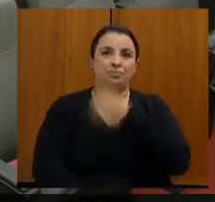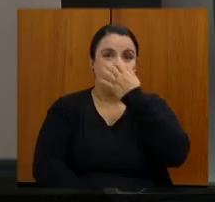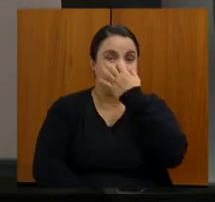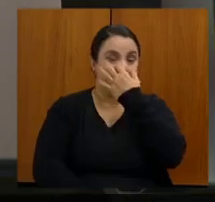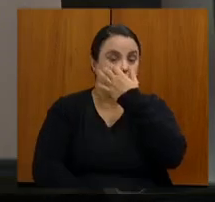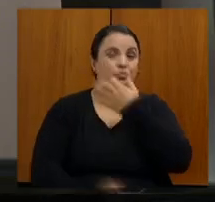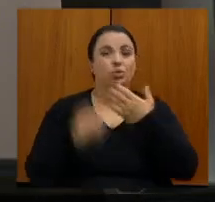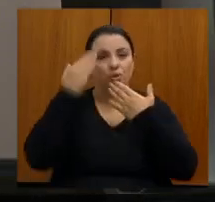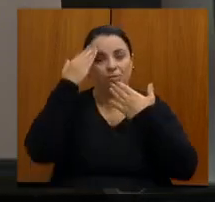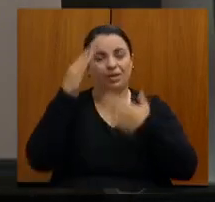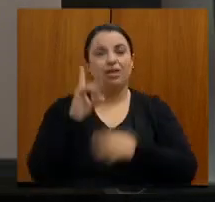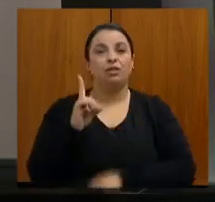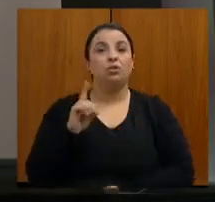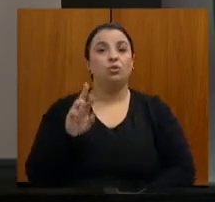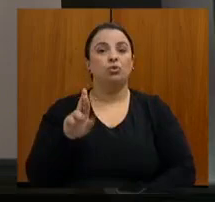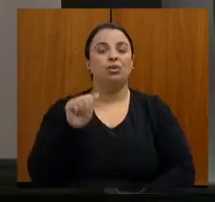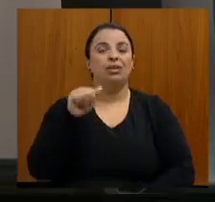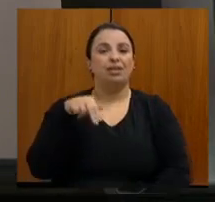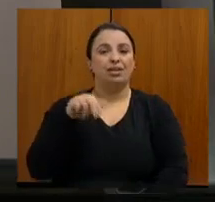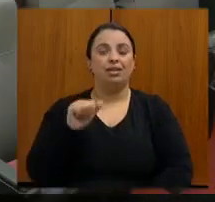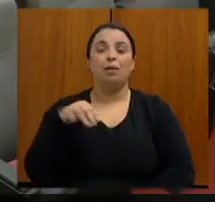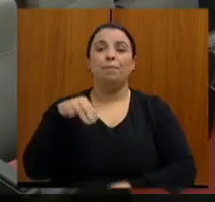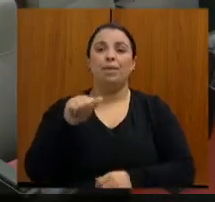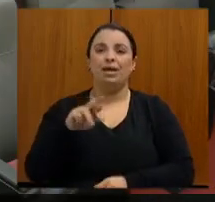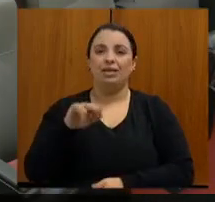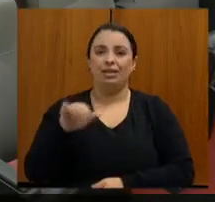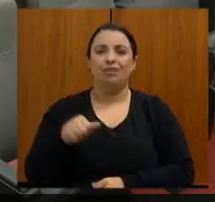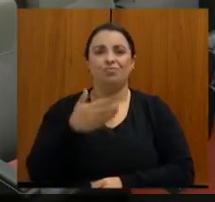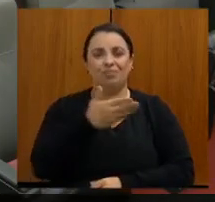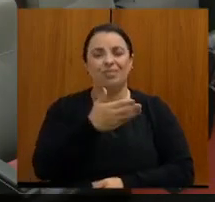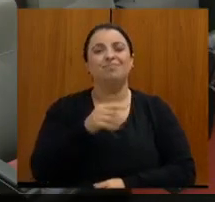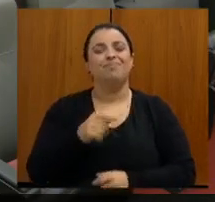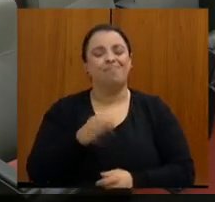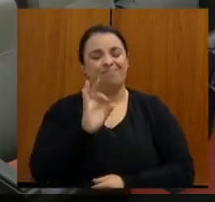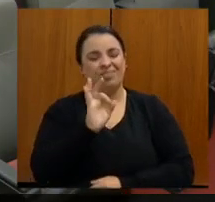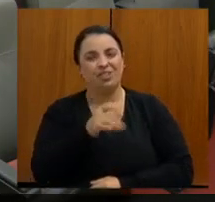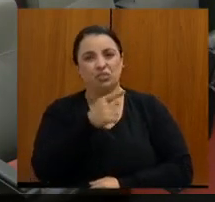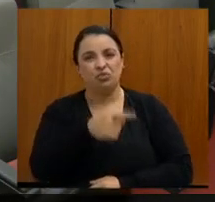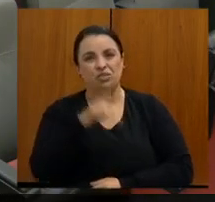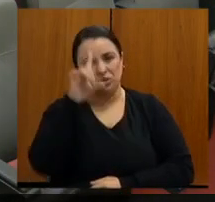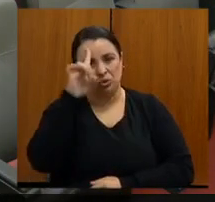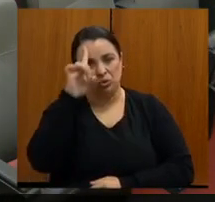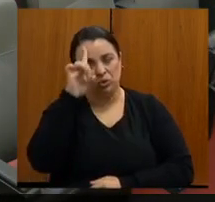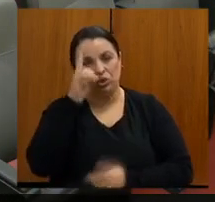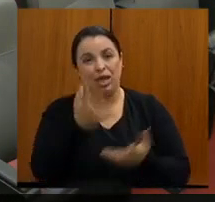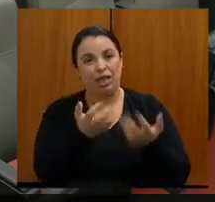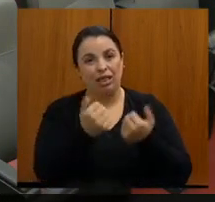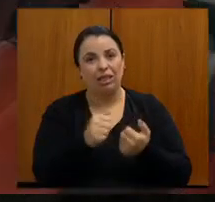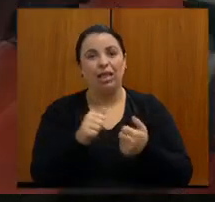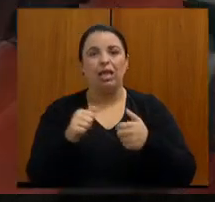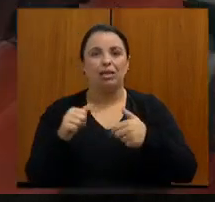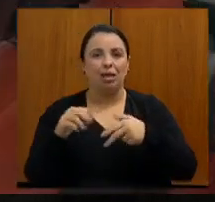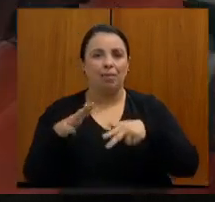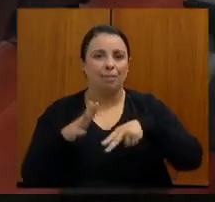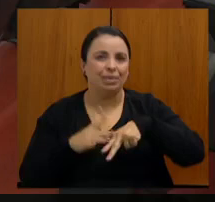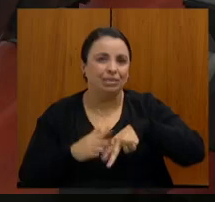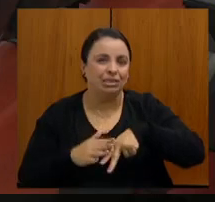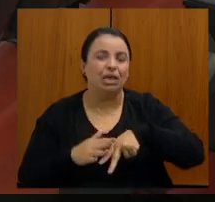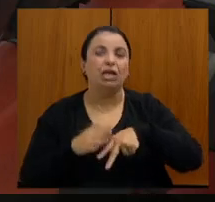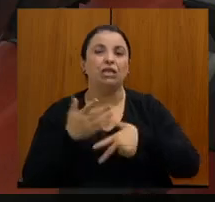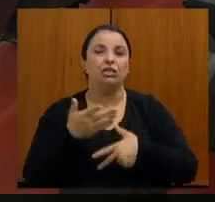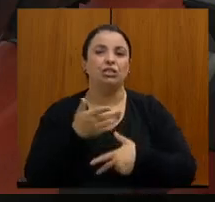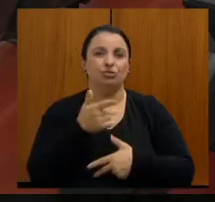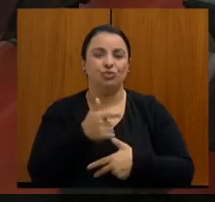Obrigado, doutora Ana Maria. Realmente, você que está aí no dia a dia atendendo a todas essas mulheres, tem essa sensibilidade, porque